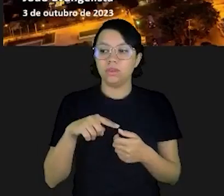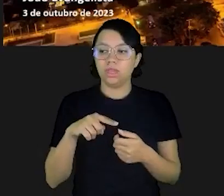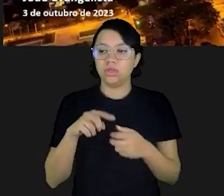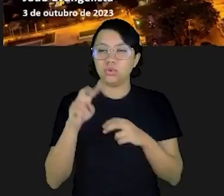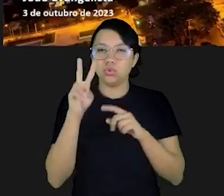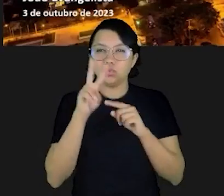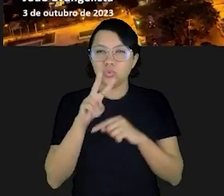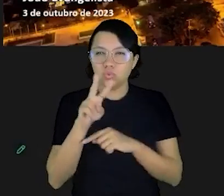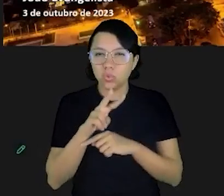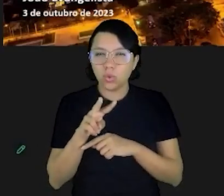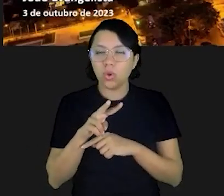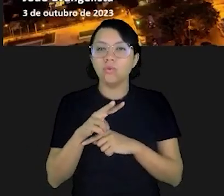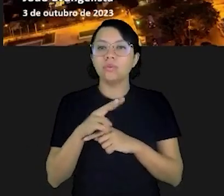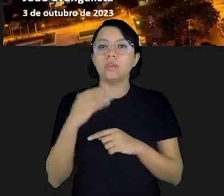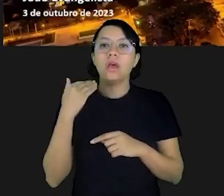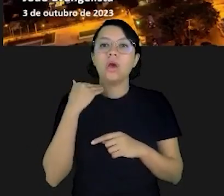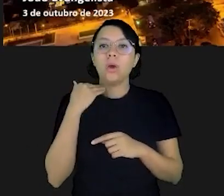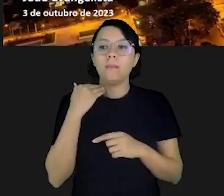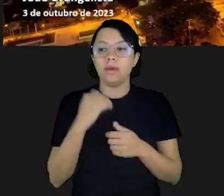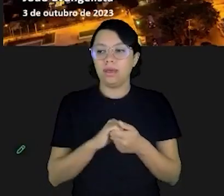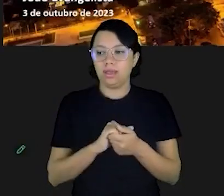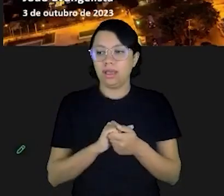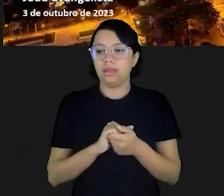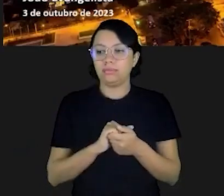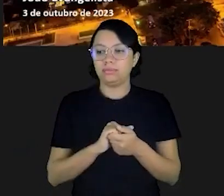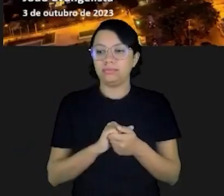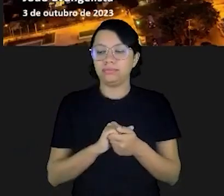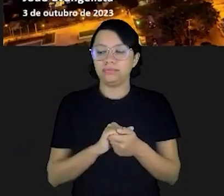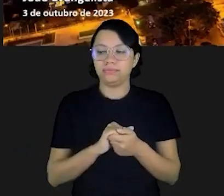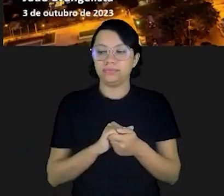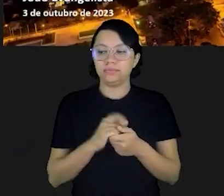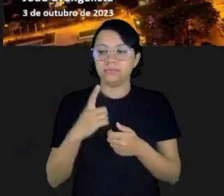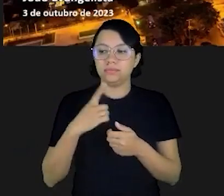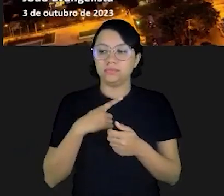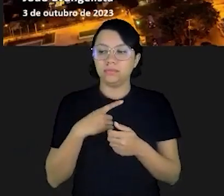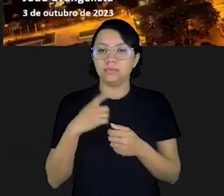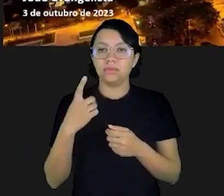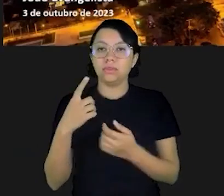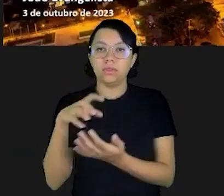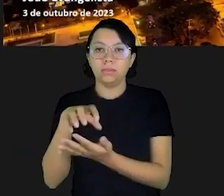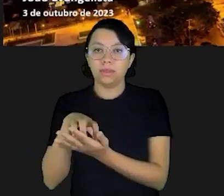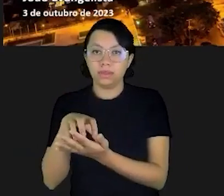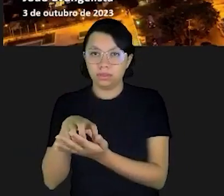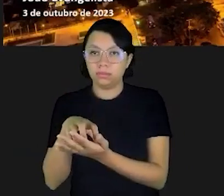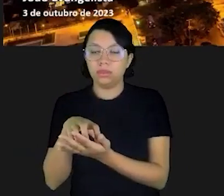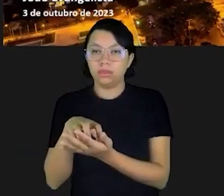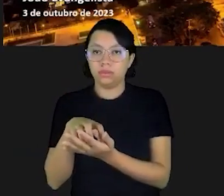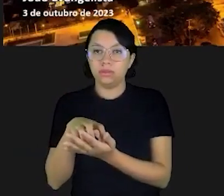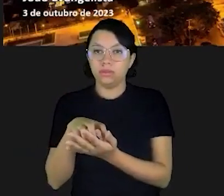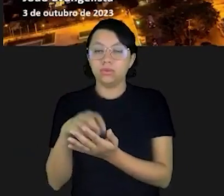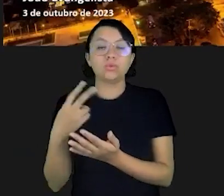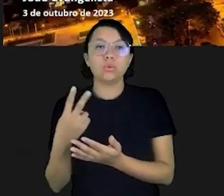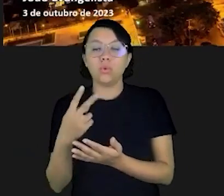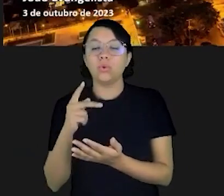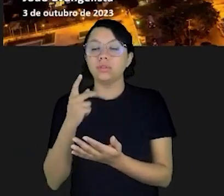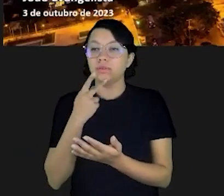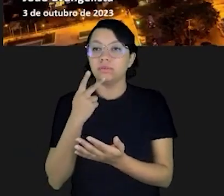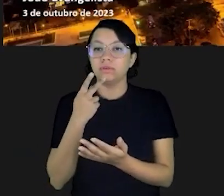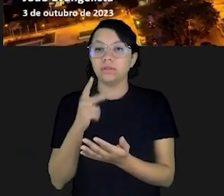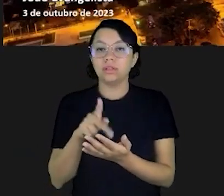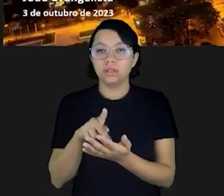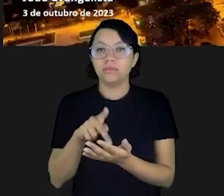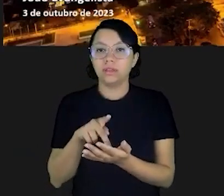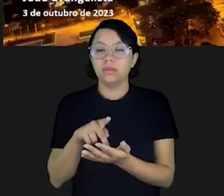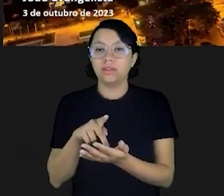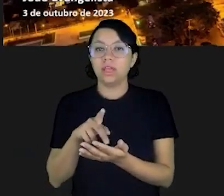de Supervisão Bancária, Supervisão dos Conglomerados Bancários. Temos um departamento que fica sediado, dois departamentos